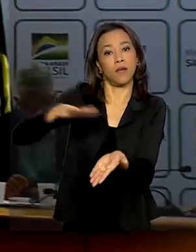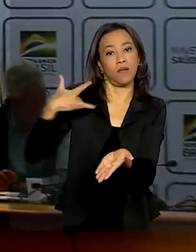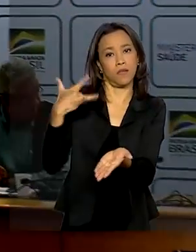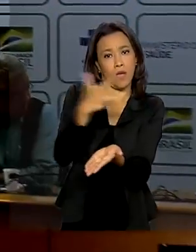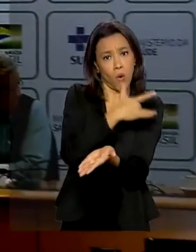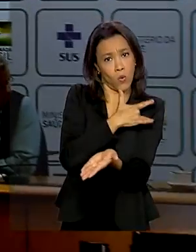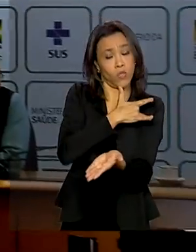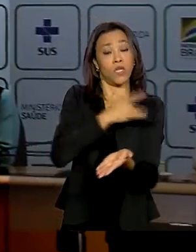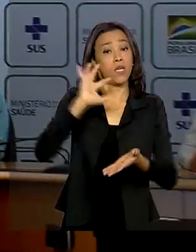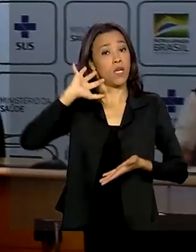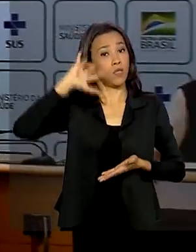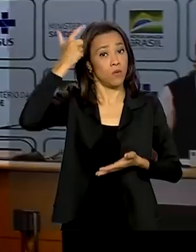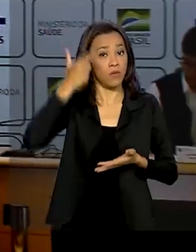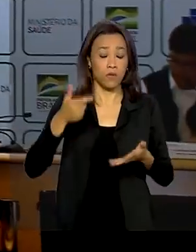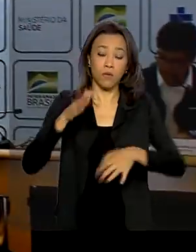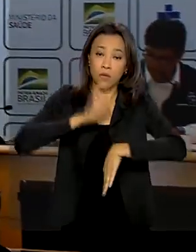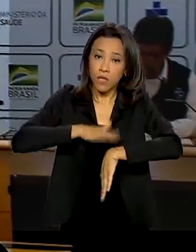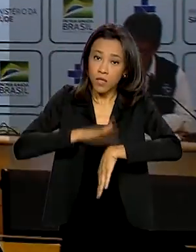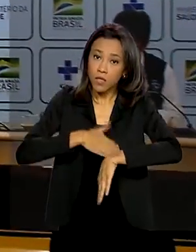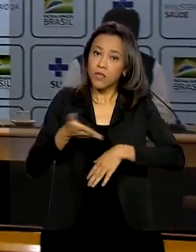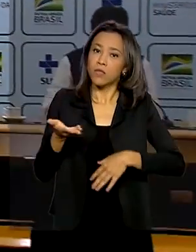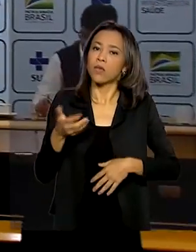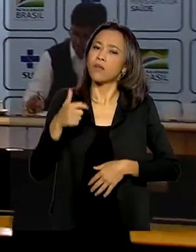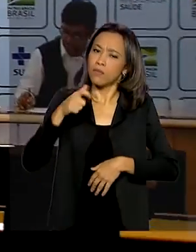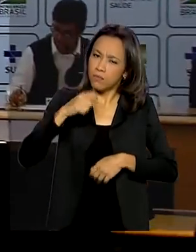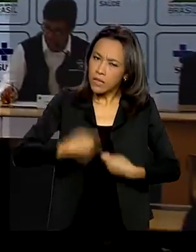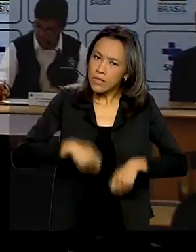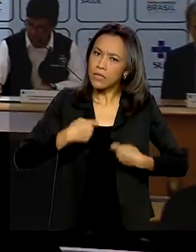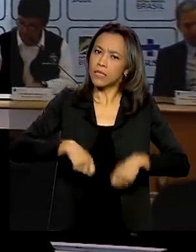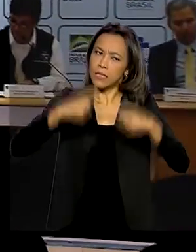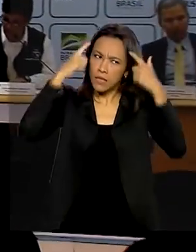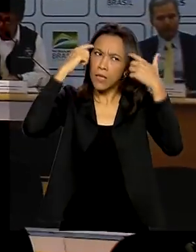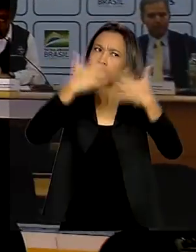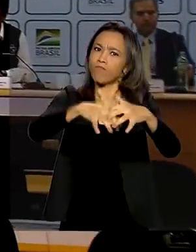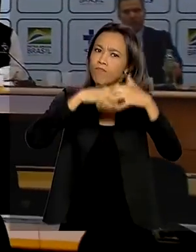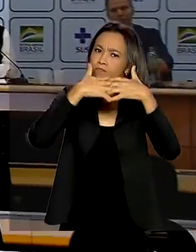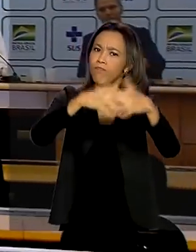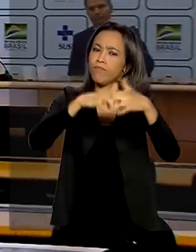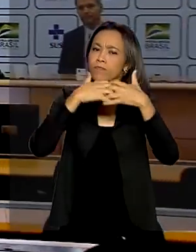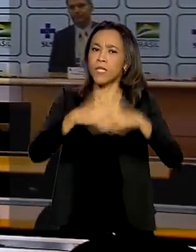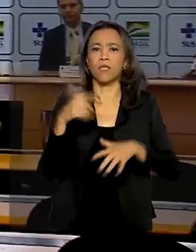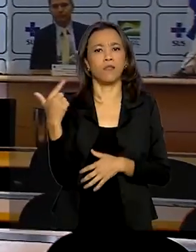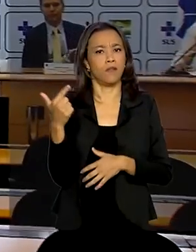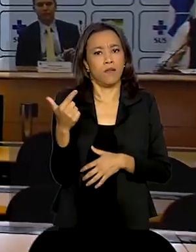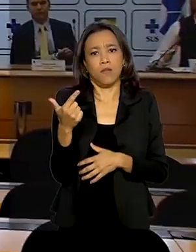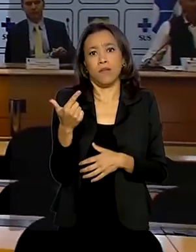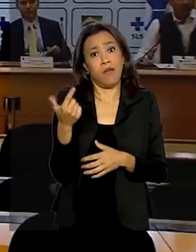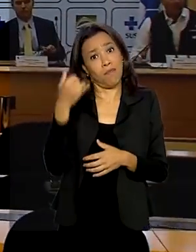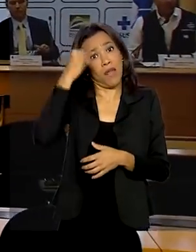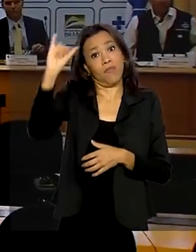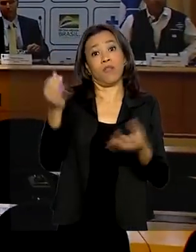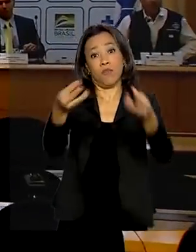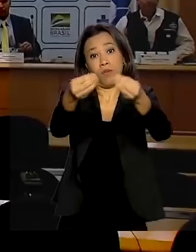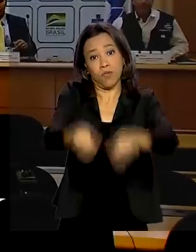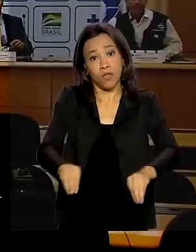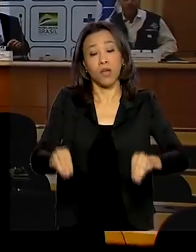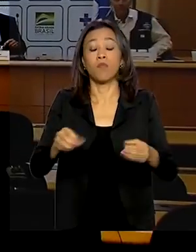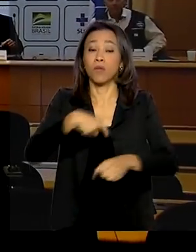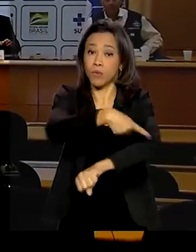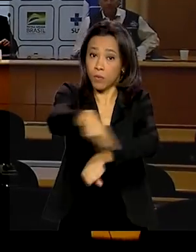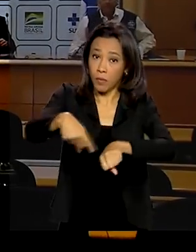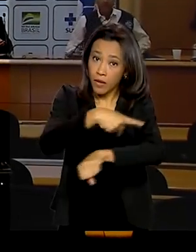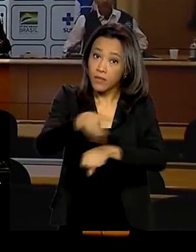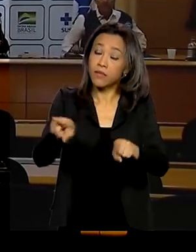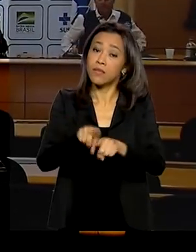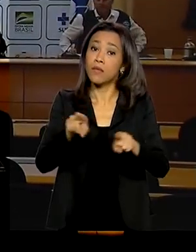soluções neste momento têm de ser pensadas sem prejudicar o abastecimento do país e o funcionamento dos